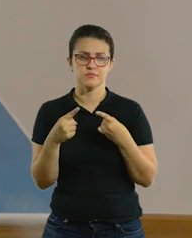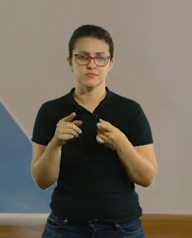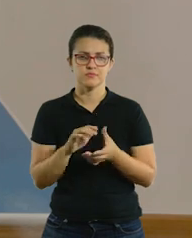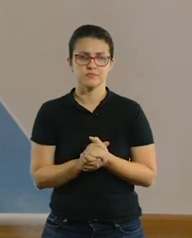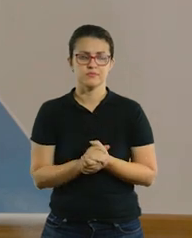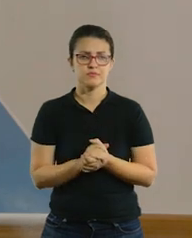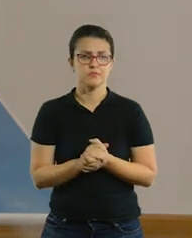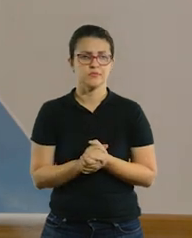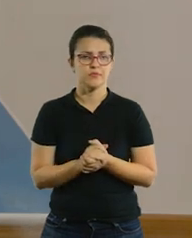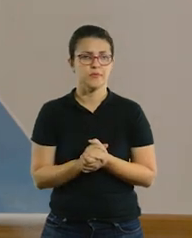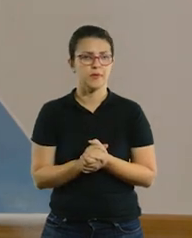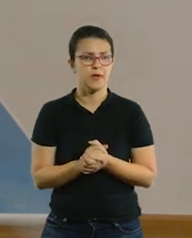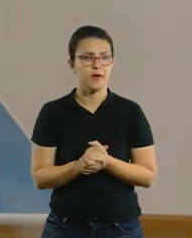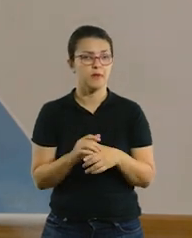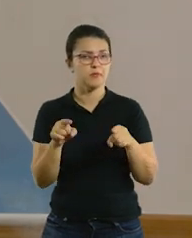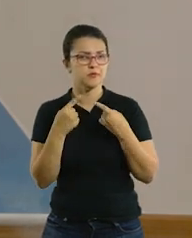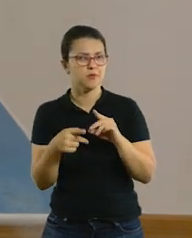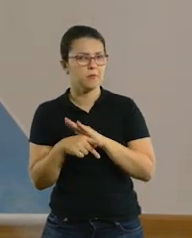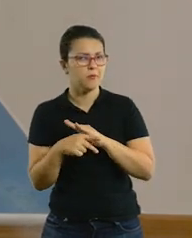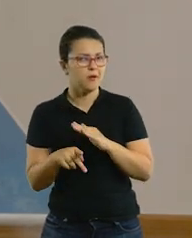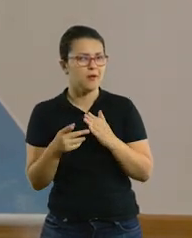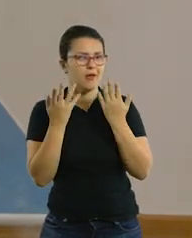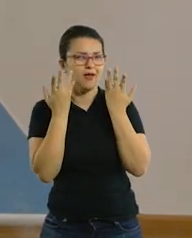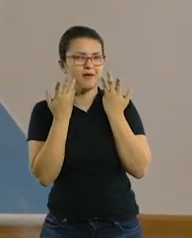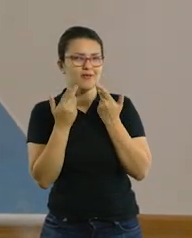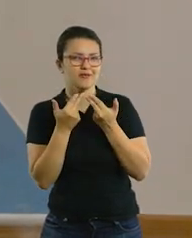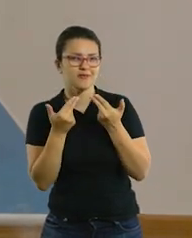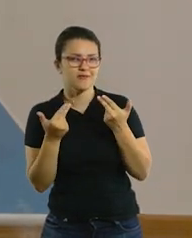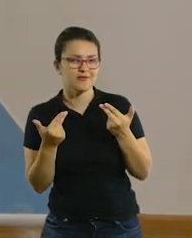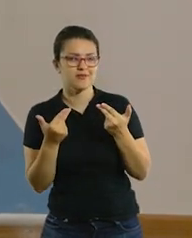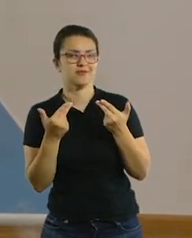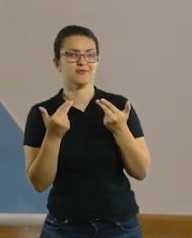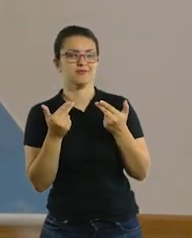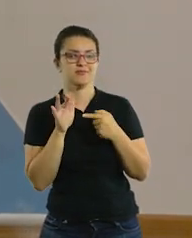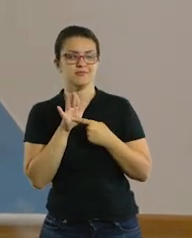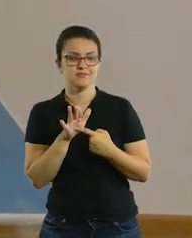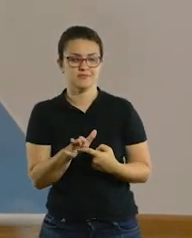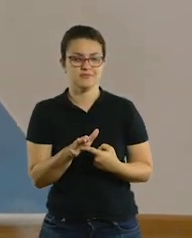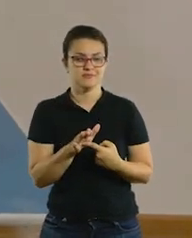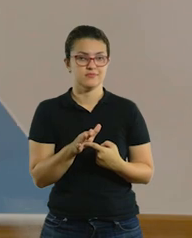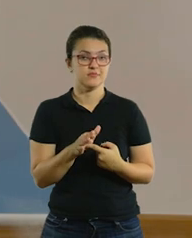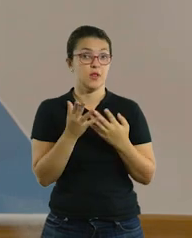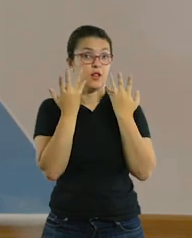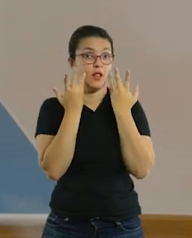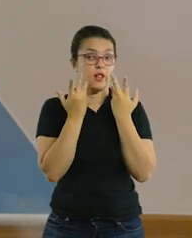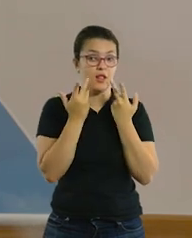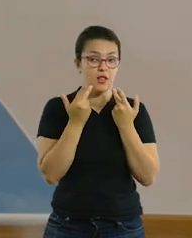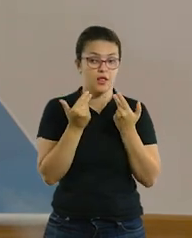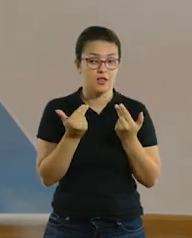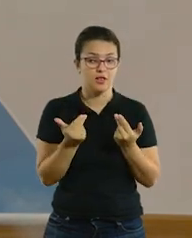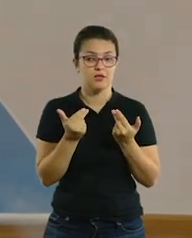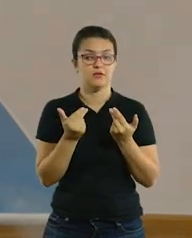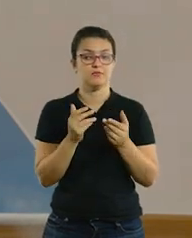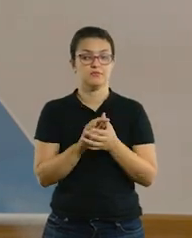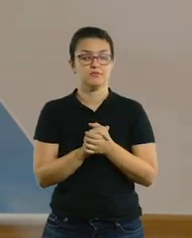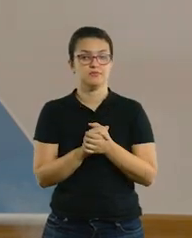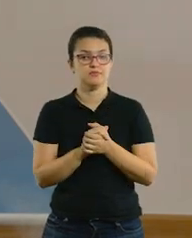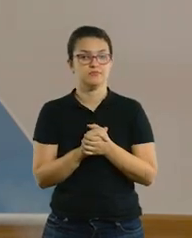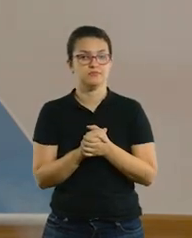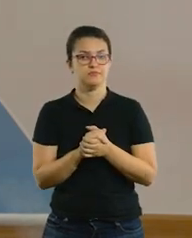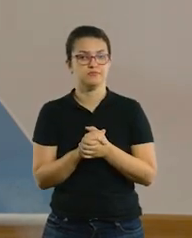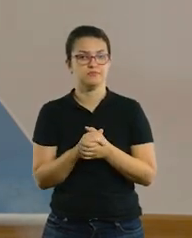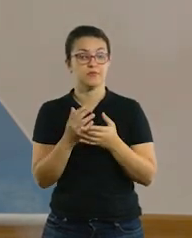a Walking in Jungle, que falam sobre os animais selvagens. E nós temos o lion, o